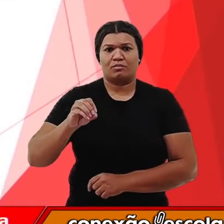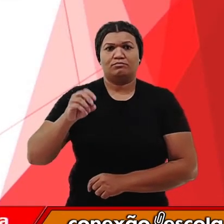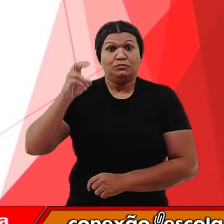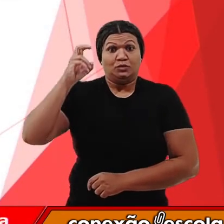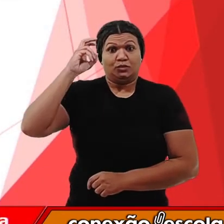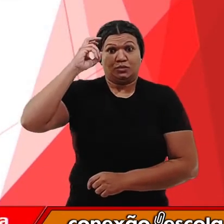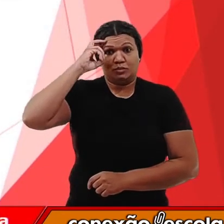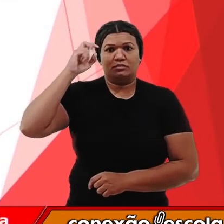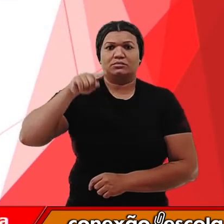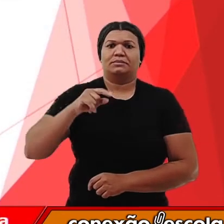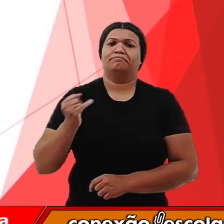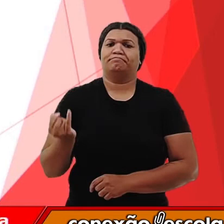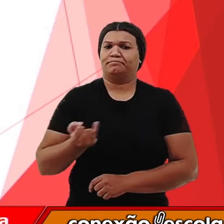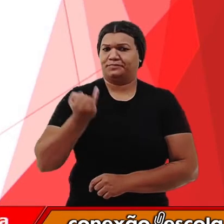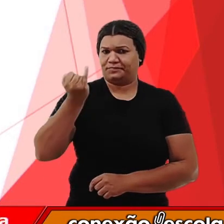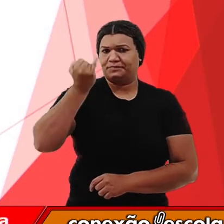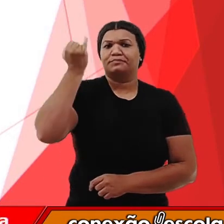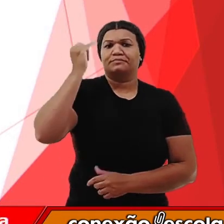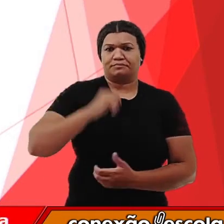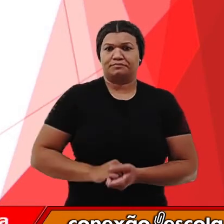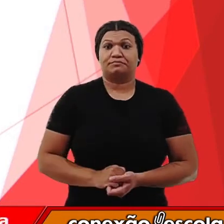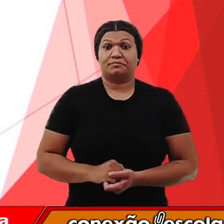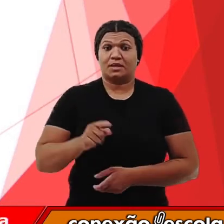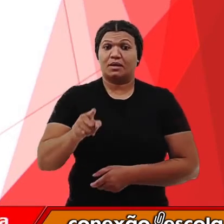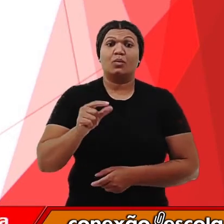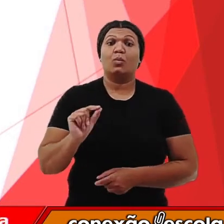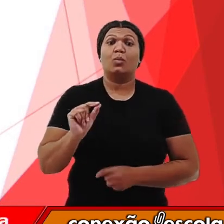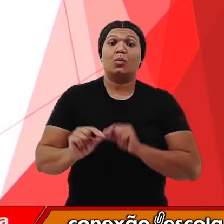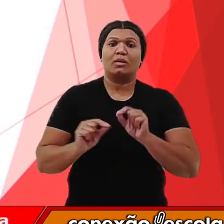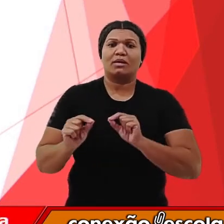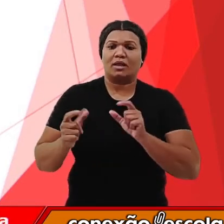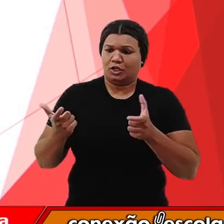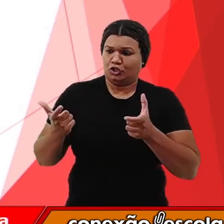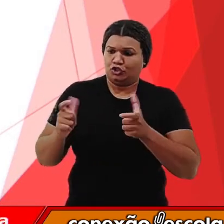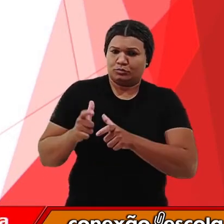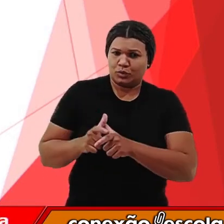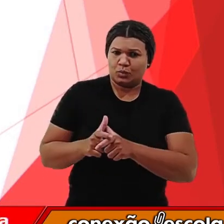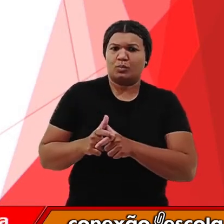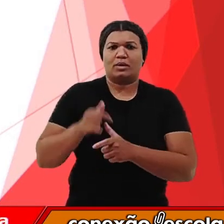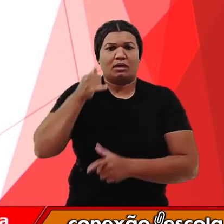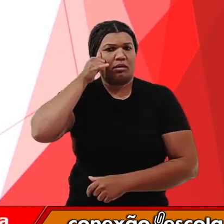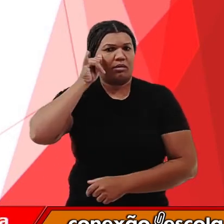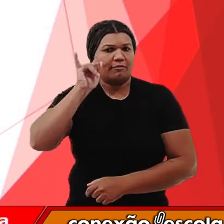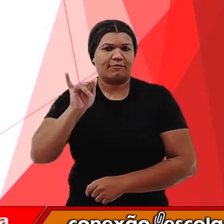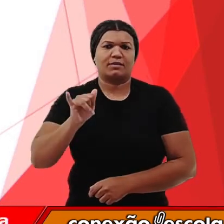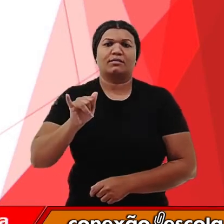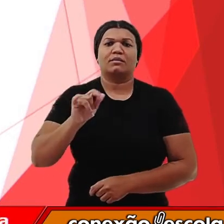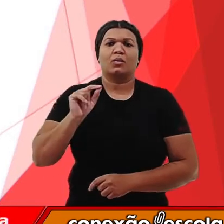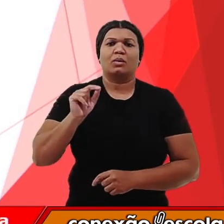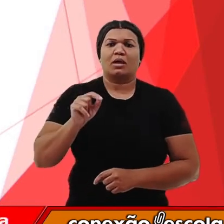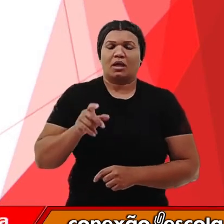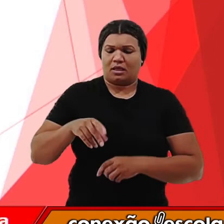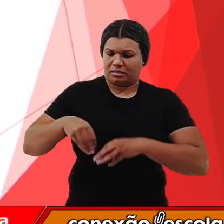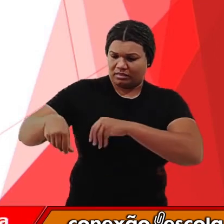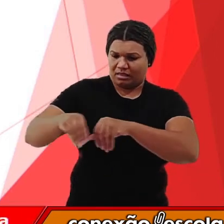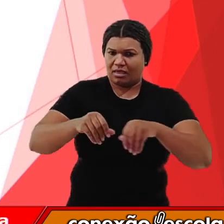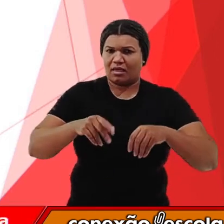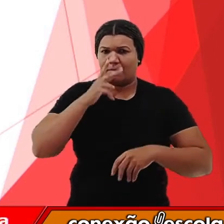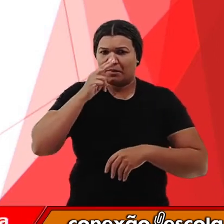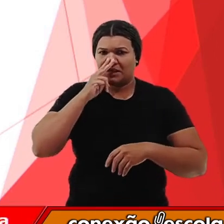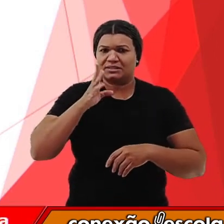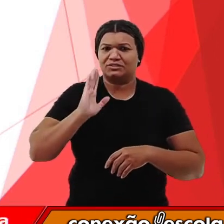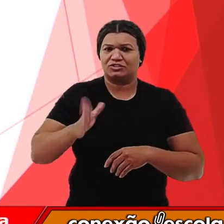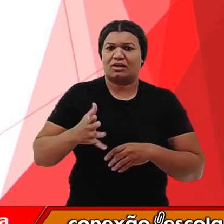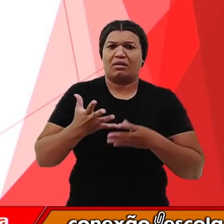importante. Ela evita a exaustão do solo e possibilita a recuperação dos nutrientes do